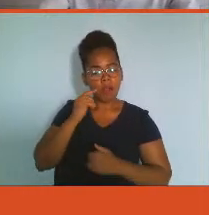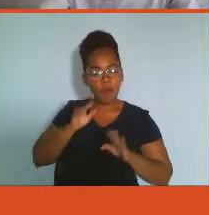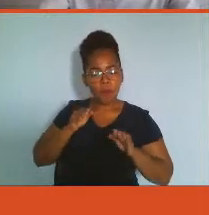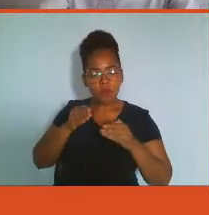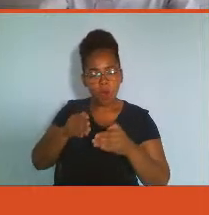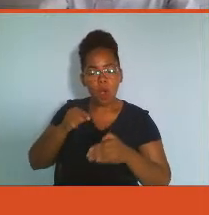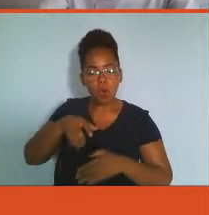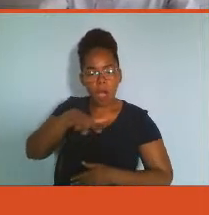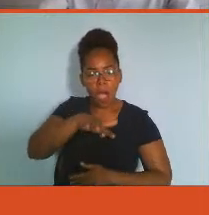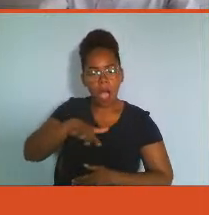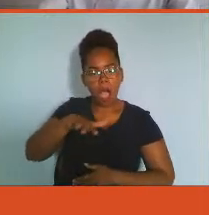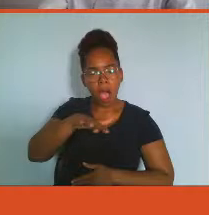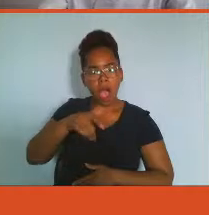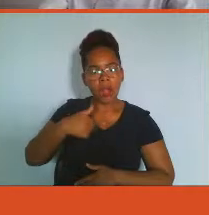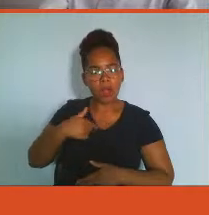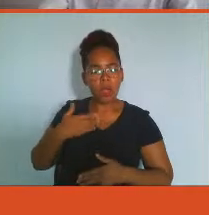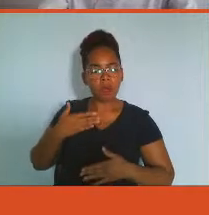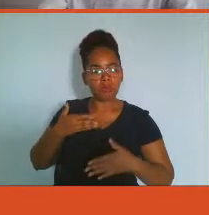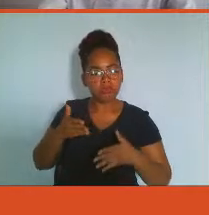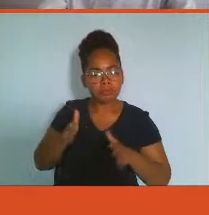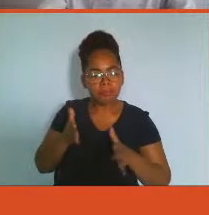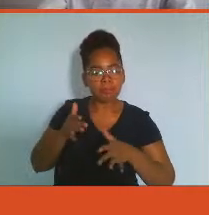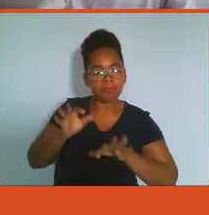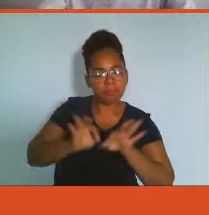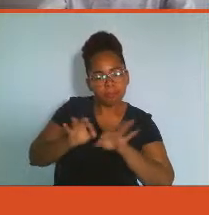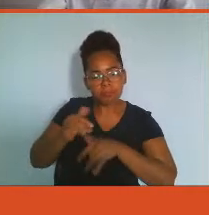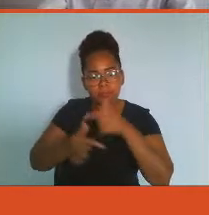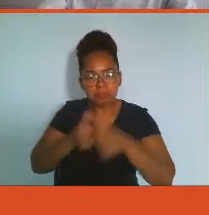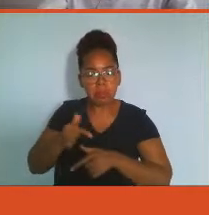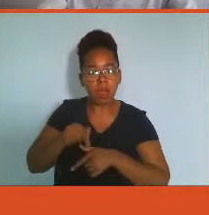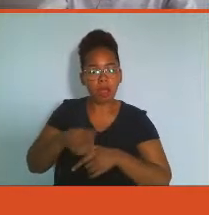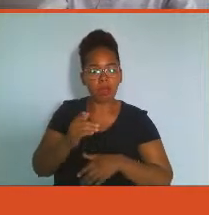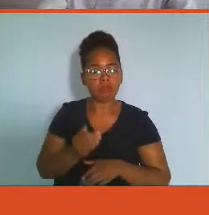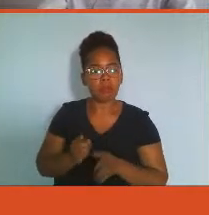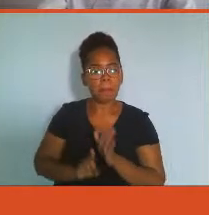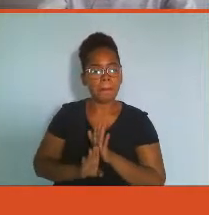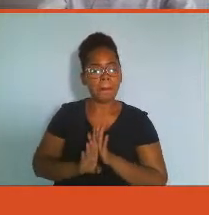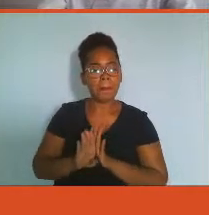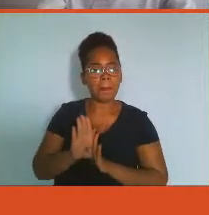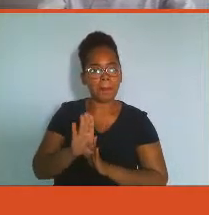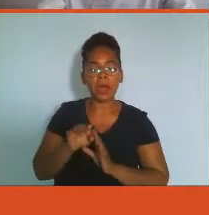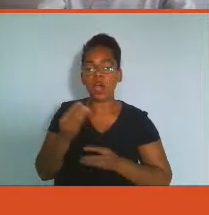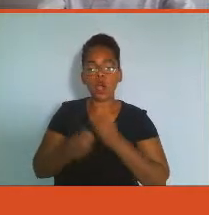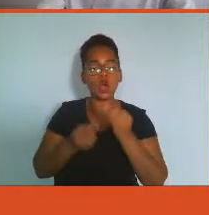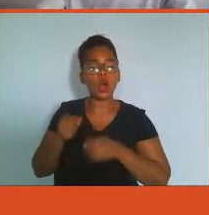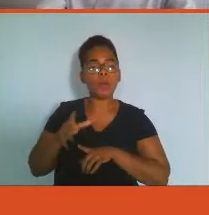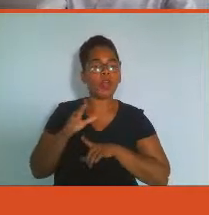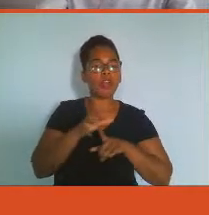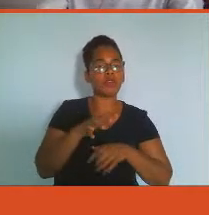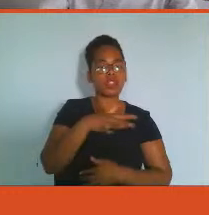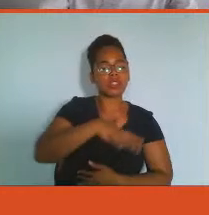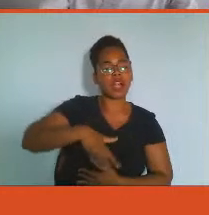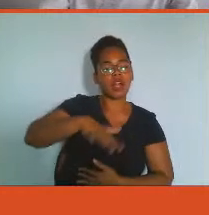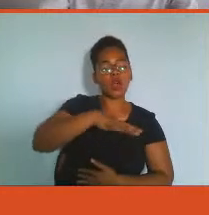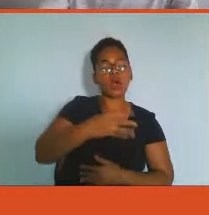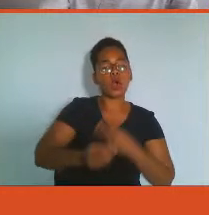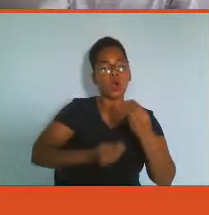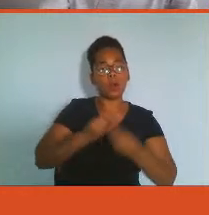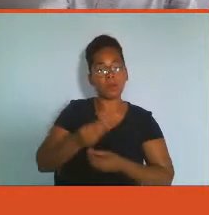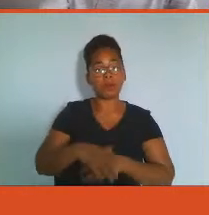exatamente a área que teve nota mais baixa é que nós precisamos trabalhar. É o que